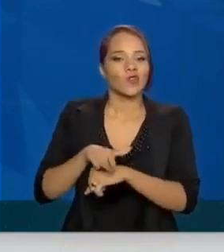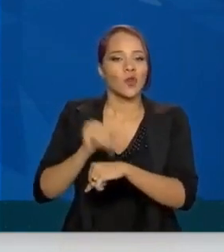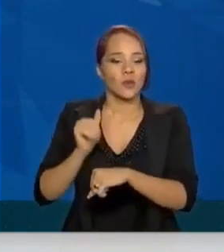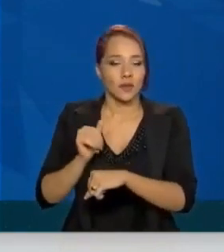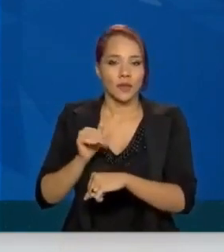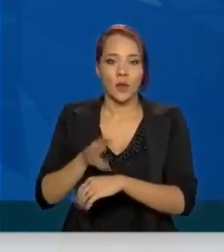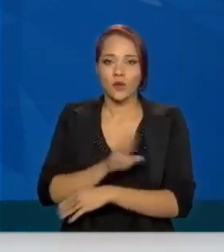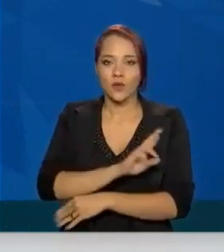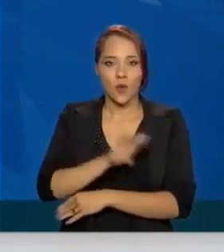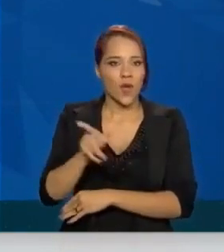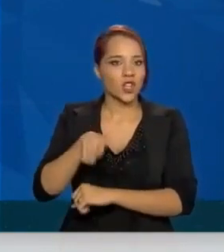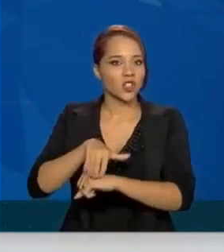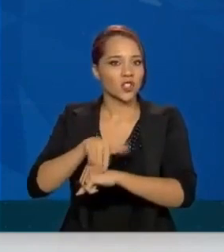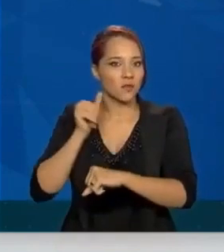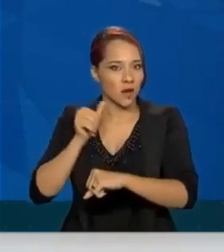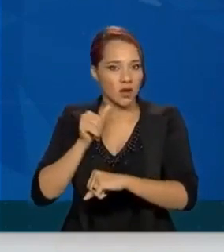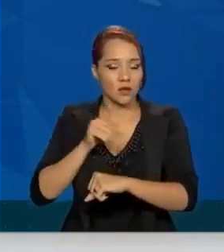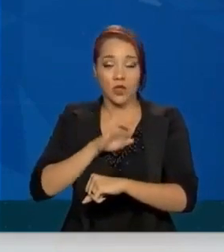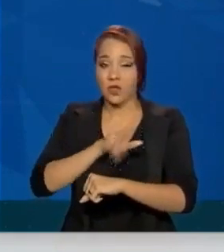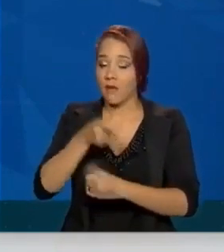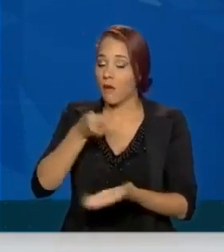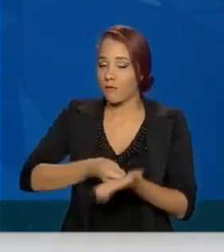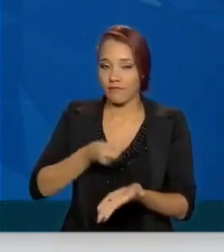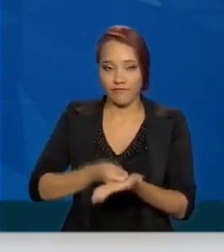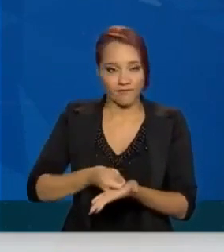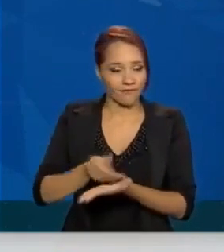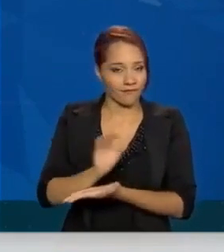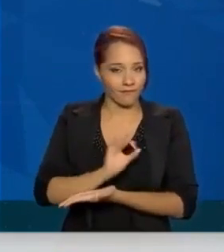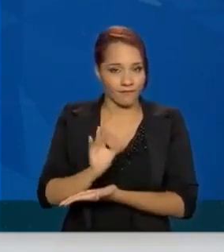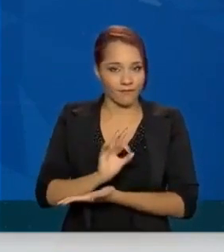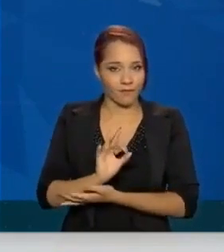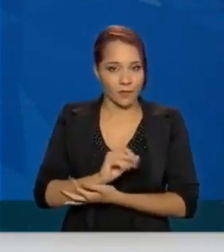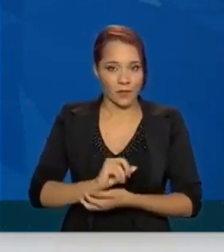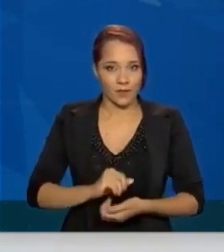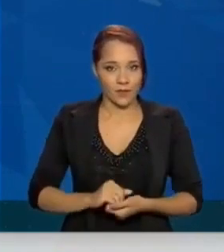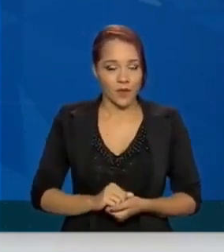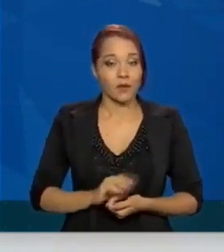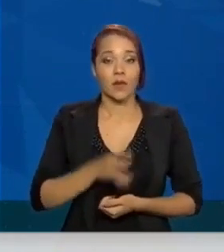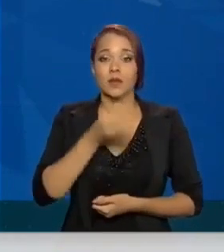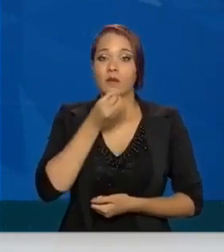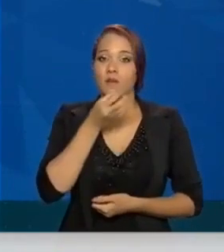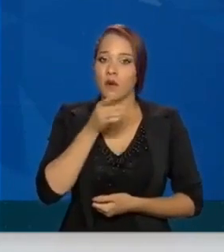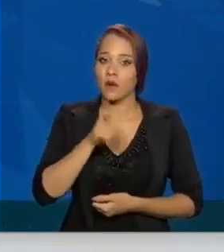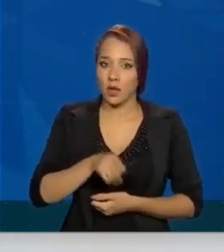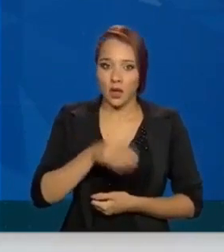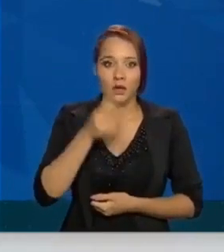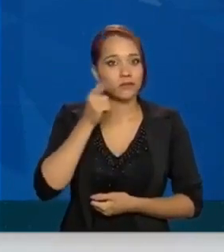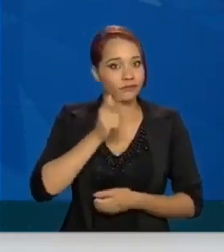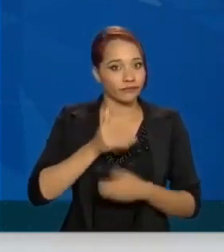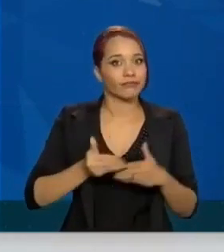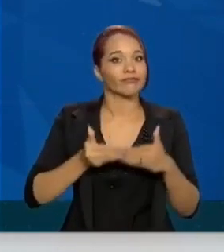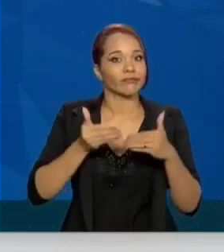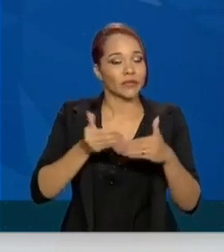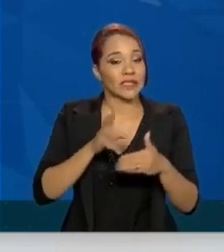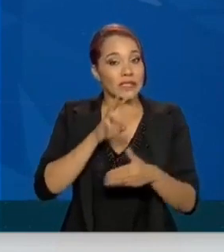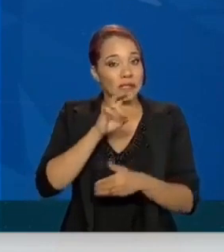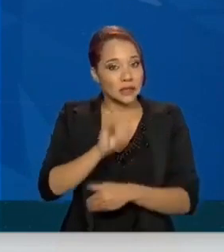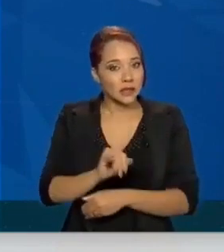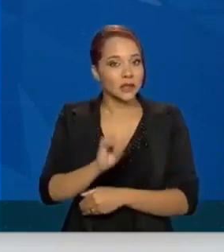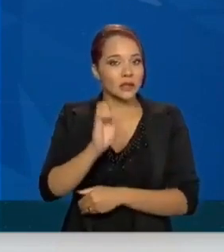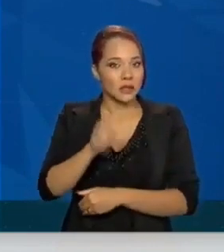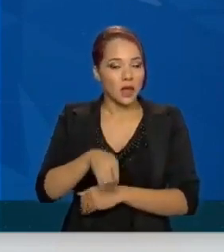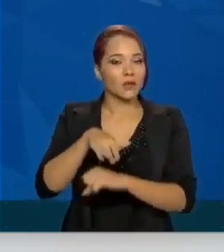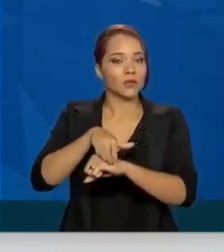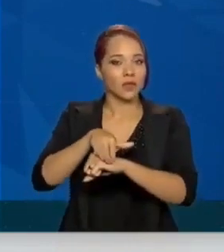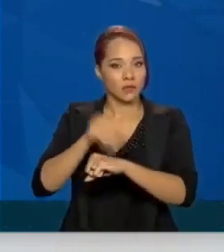Primeiro que não é uma convocação e não é obrigatório. Agora, é bom ele entrar porque mesmo que fosse uma, se for